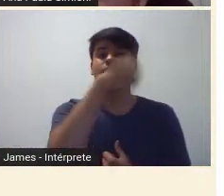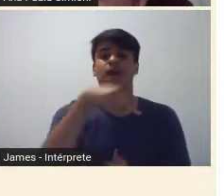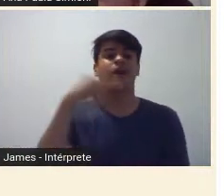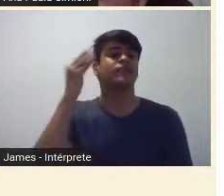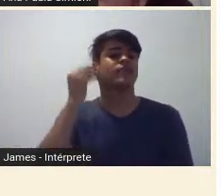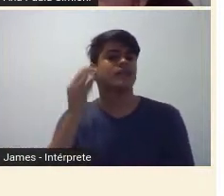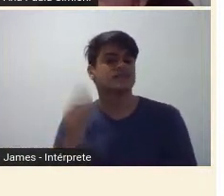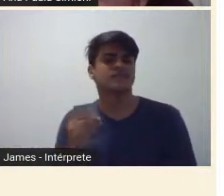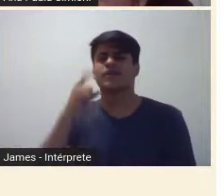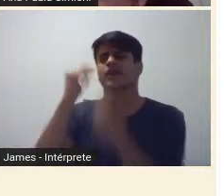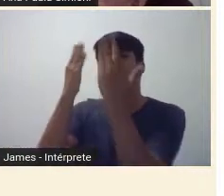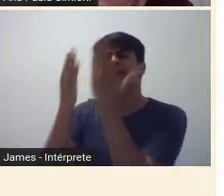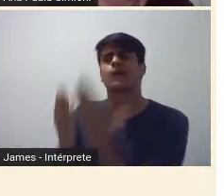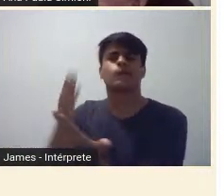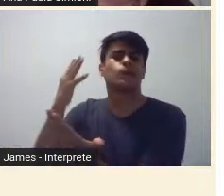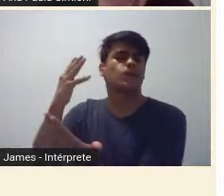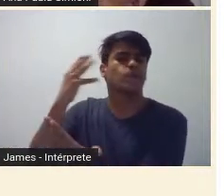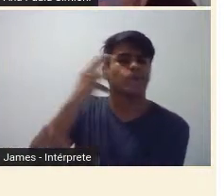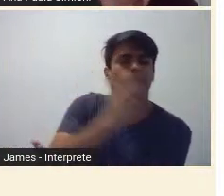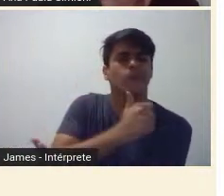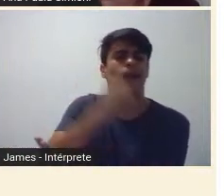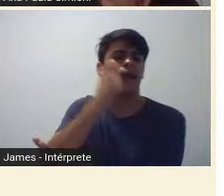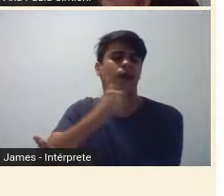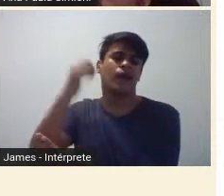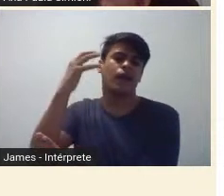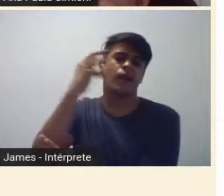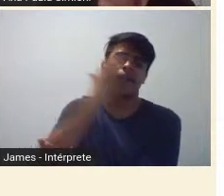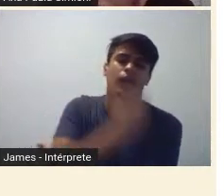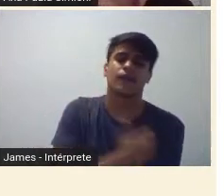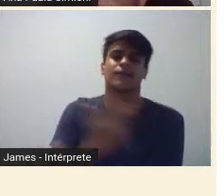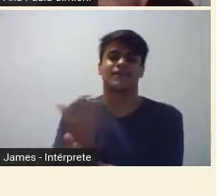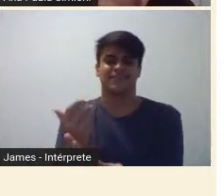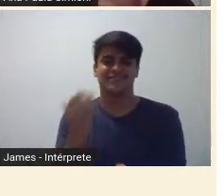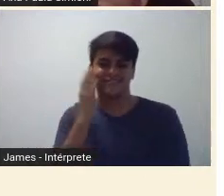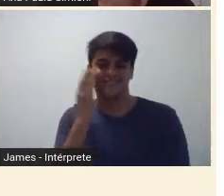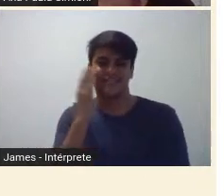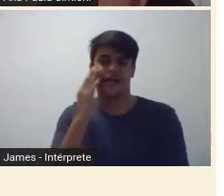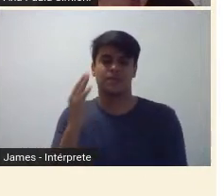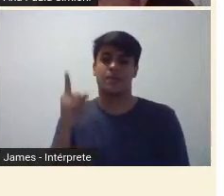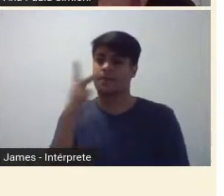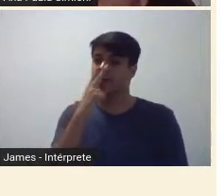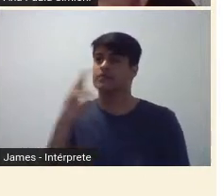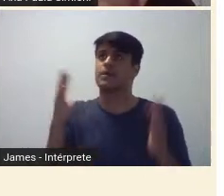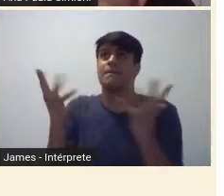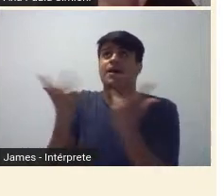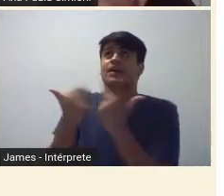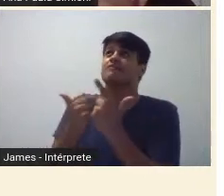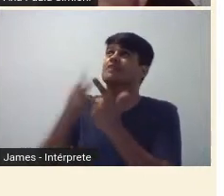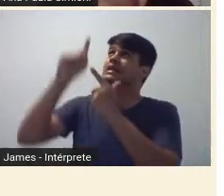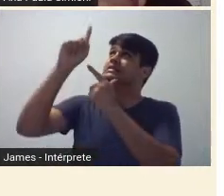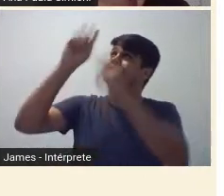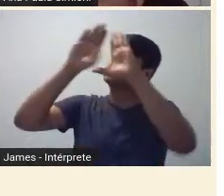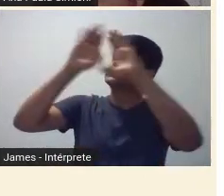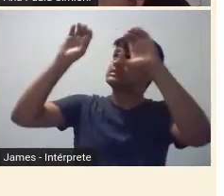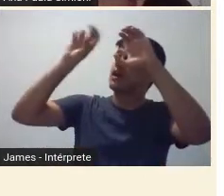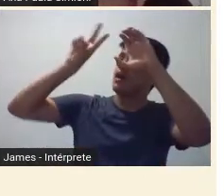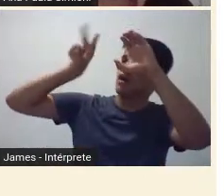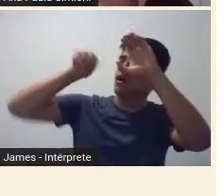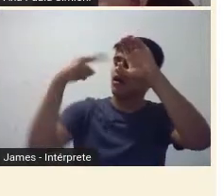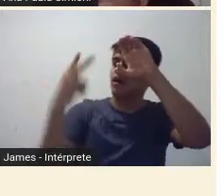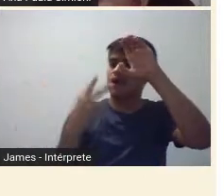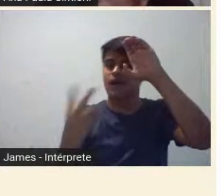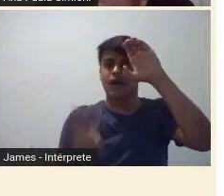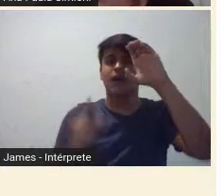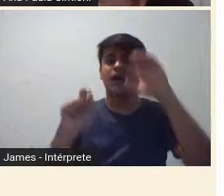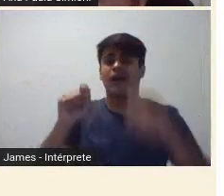Musa, como uma mulher linda, como uma, né, como ela coloca aqui a maravilha caída do céu, como uma obra de arte em si mesma,